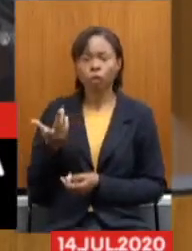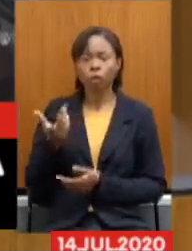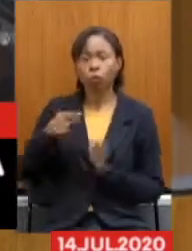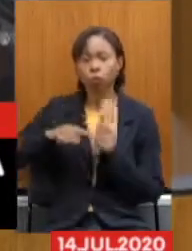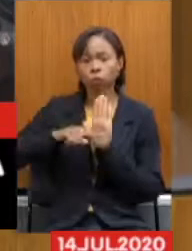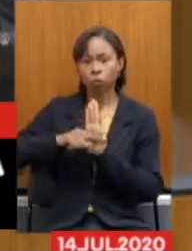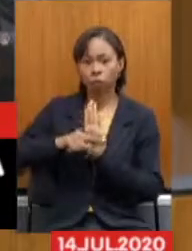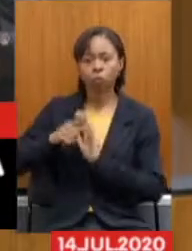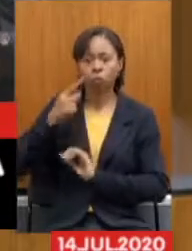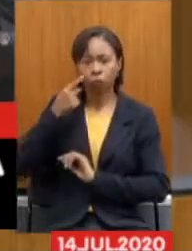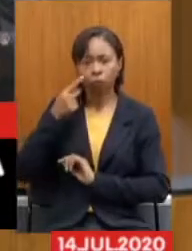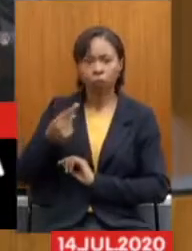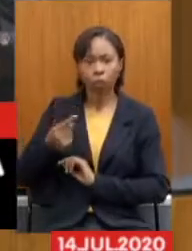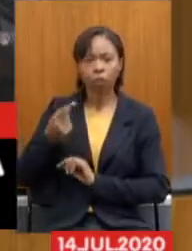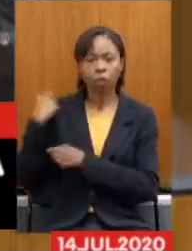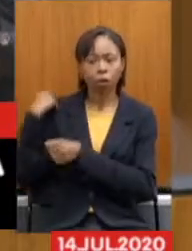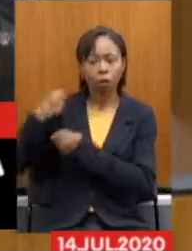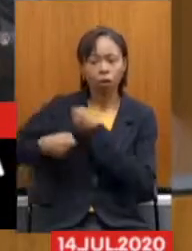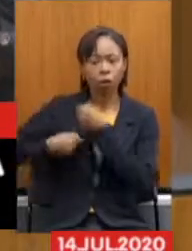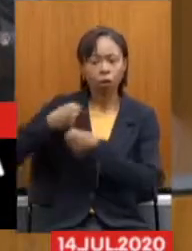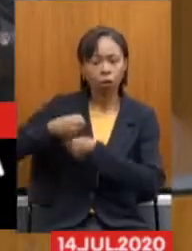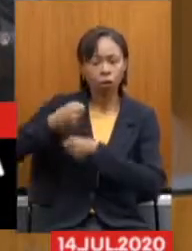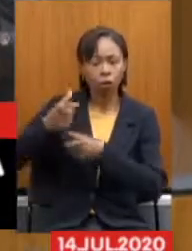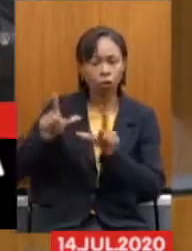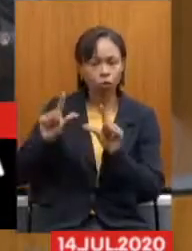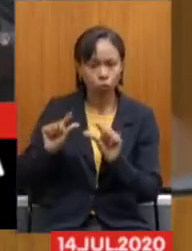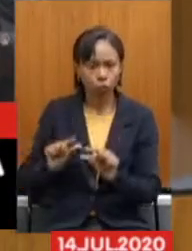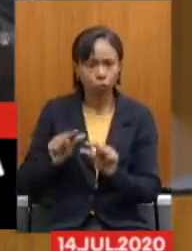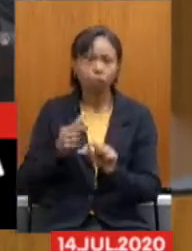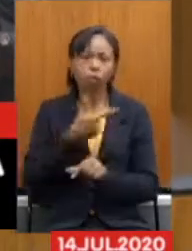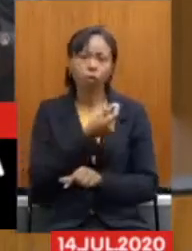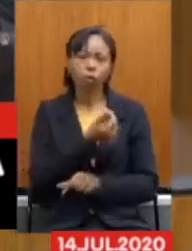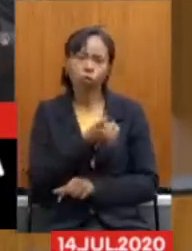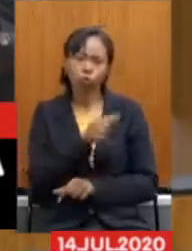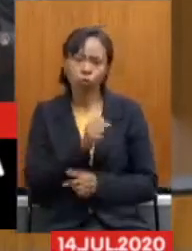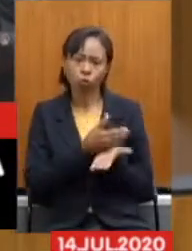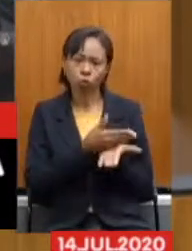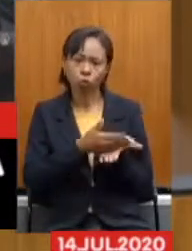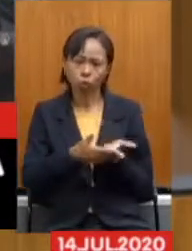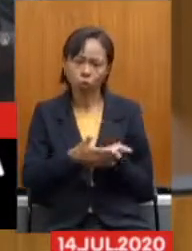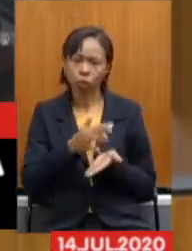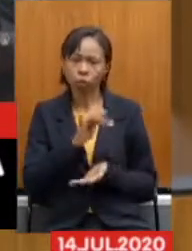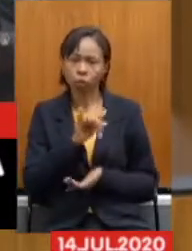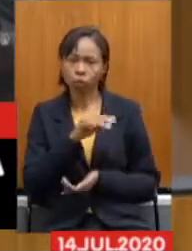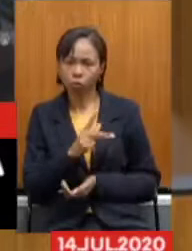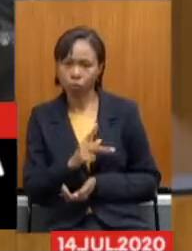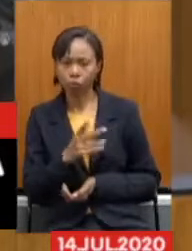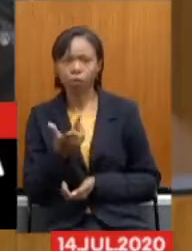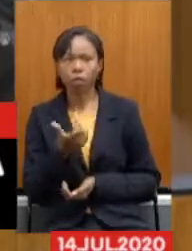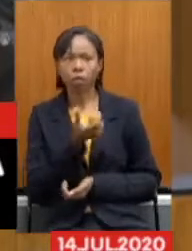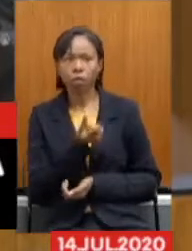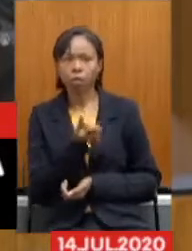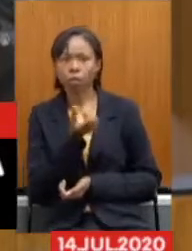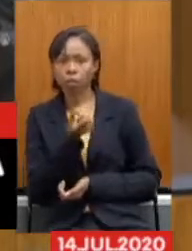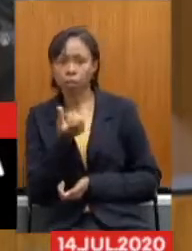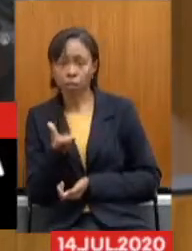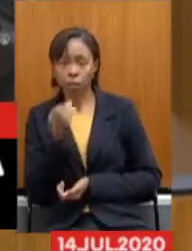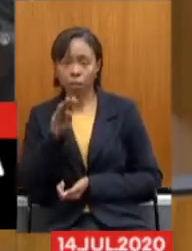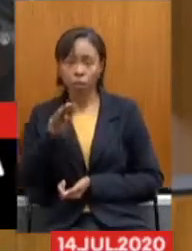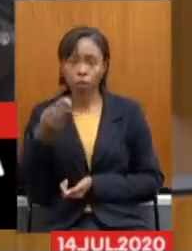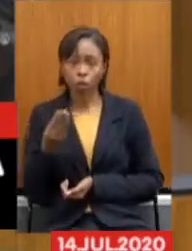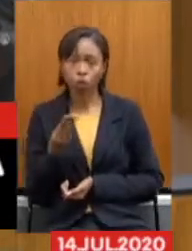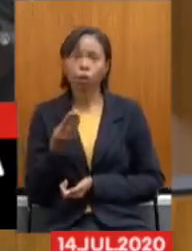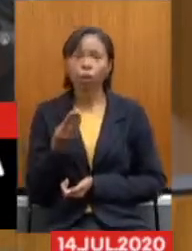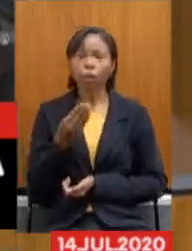Por sua vez Amenizado Ao longo dos anos No início De 2018 O déficit Do FUNFIP Saiu De R$ 606.000.000 Para R